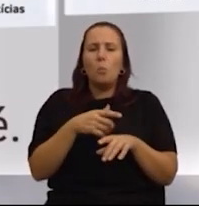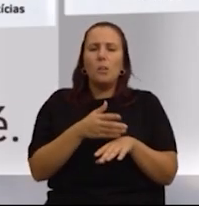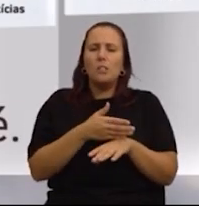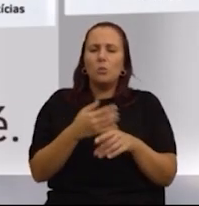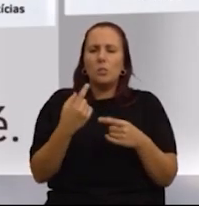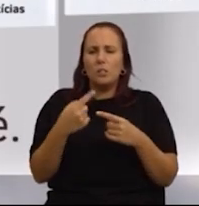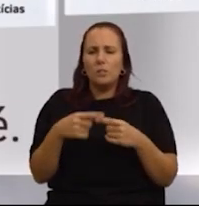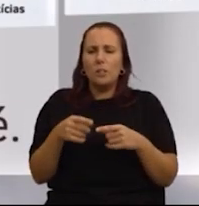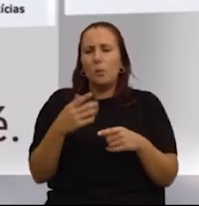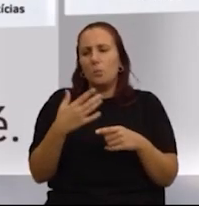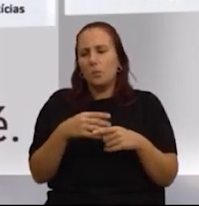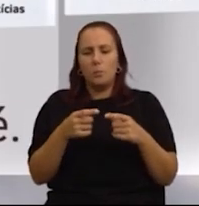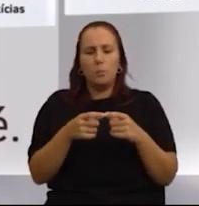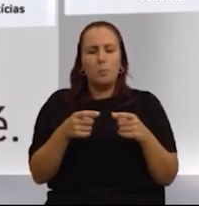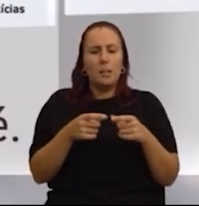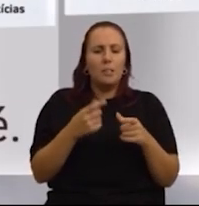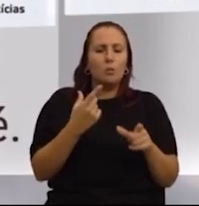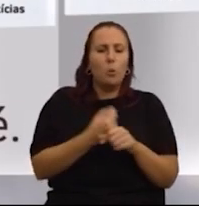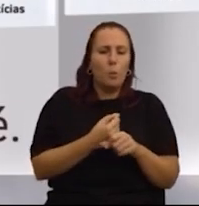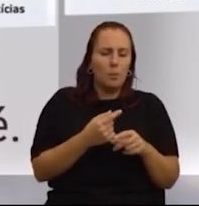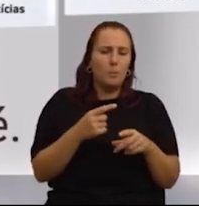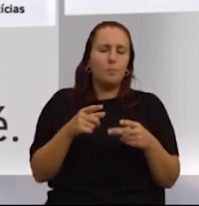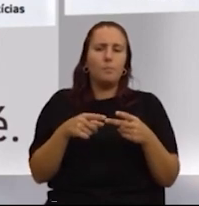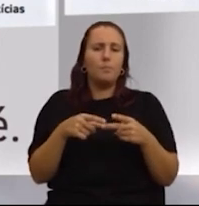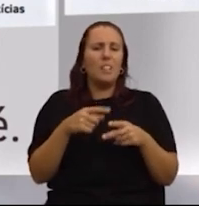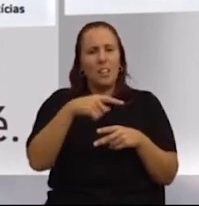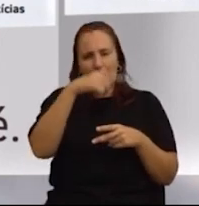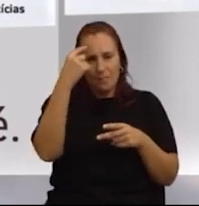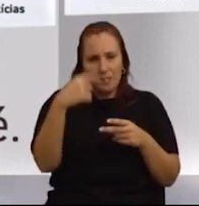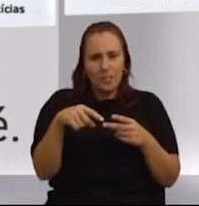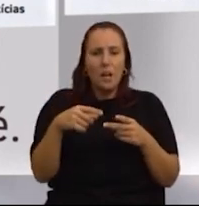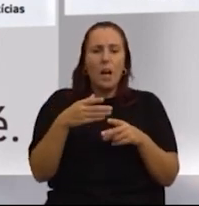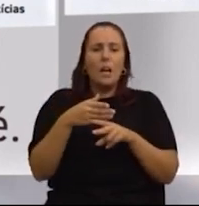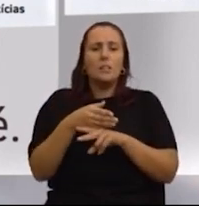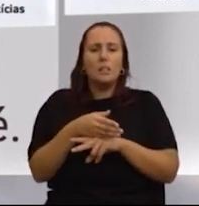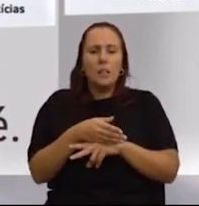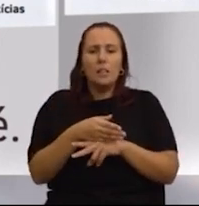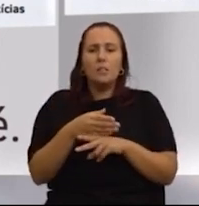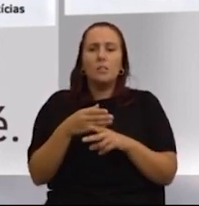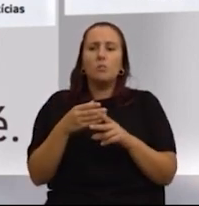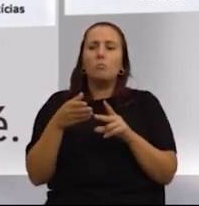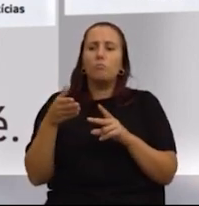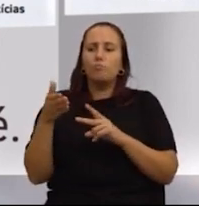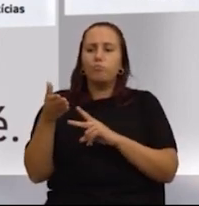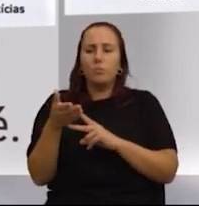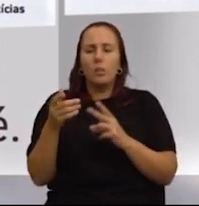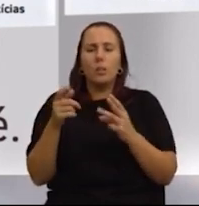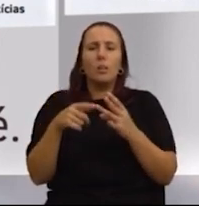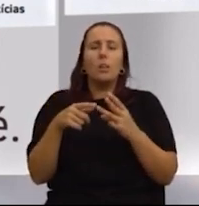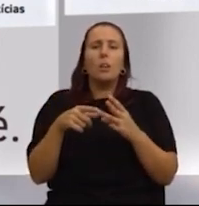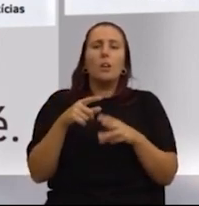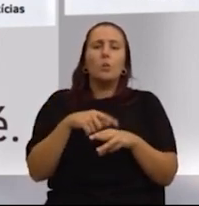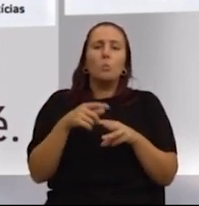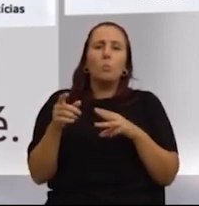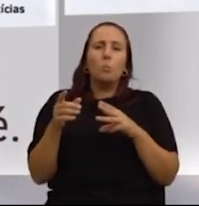no momento em que se está a comprar o bilhete, no momento em que se está a tentar aceder aos cães de embarque, no momento em que se está a tentar